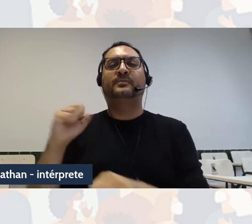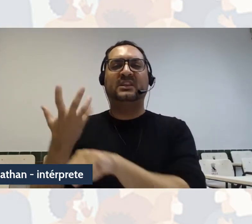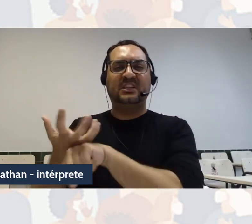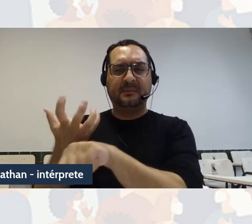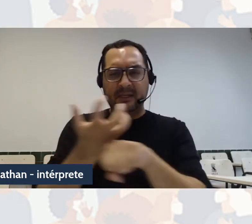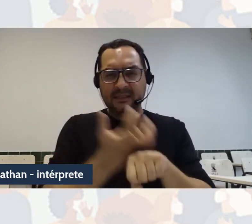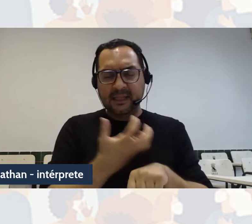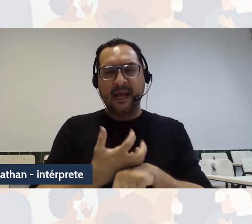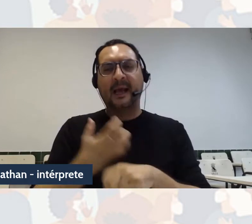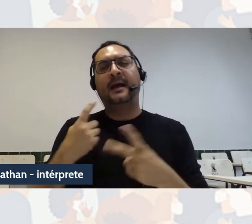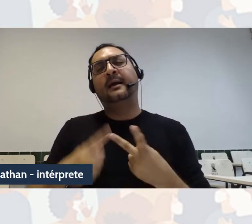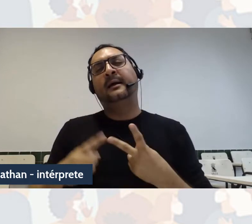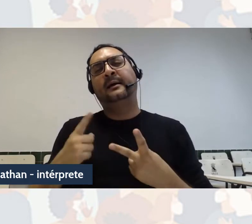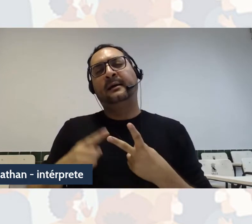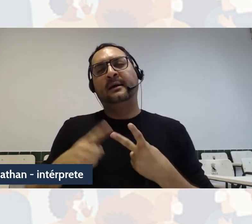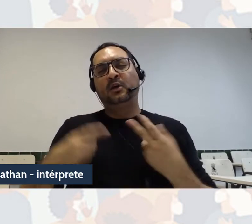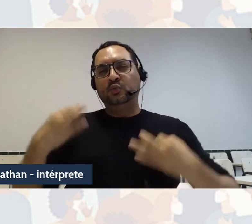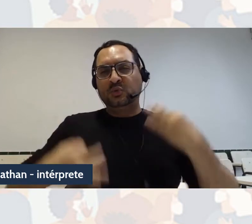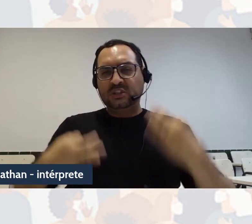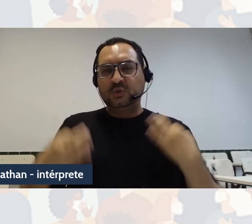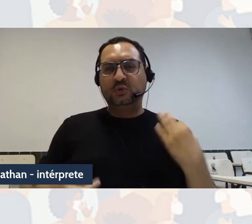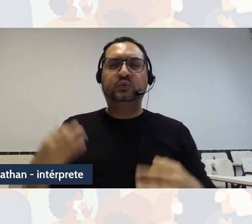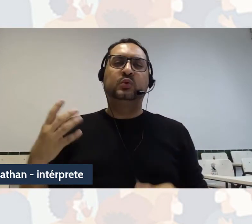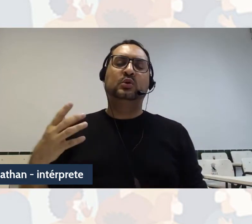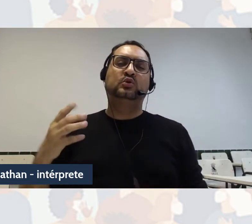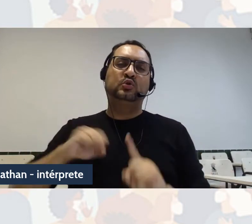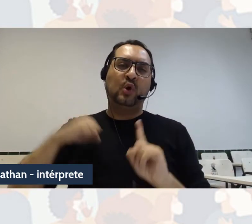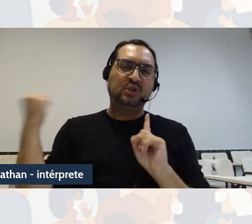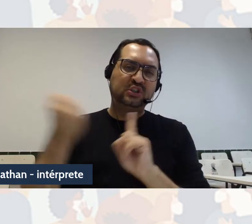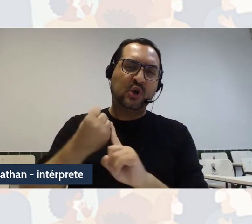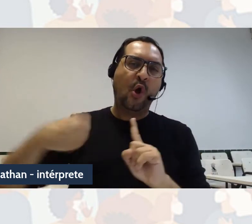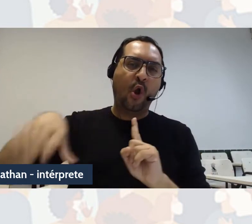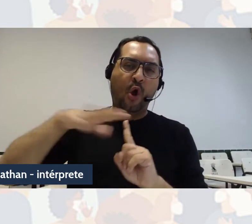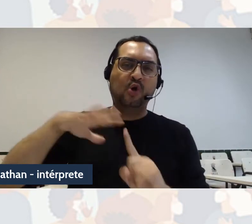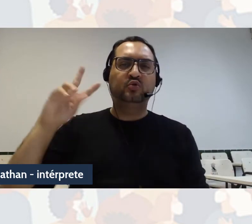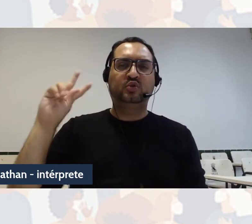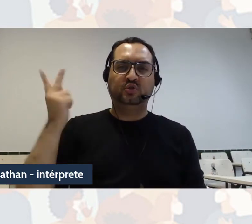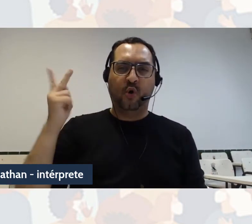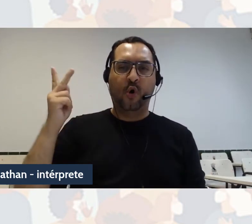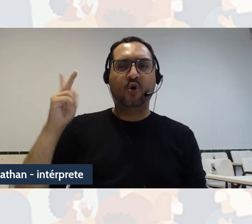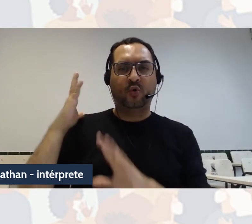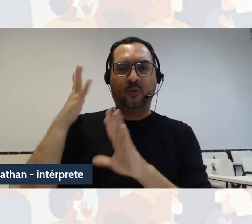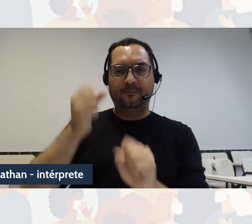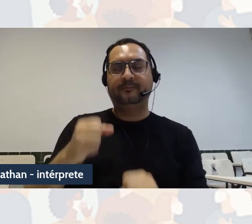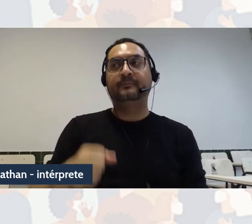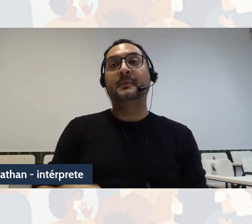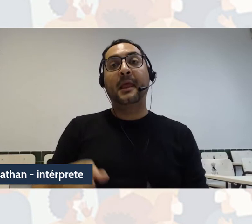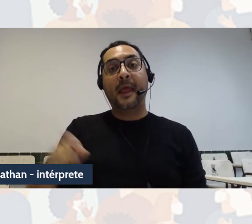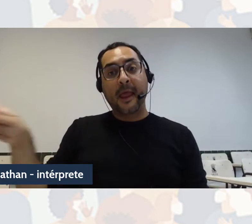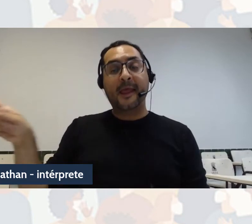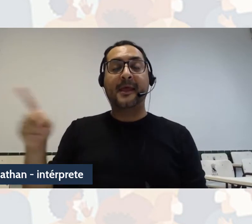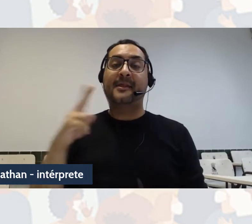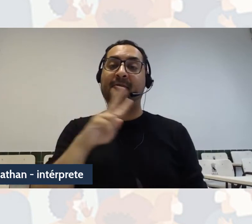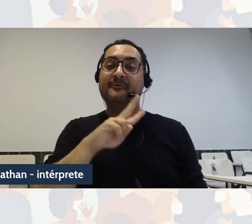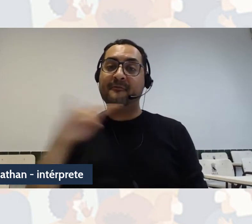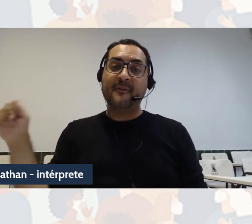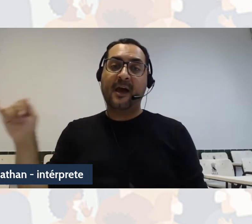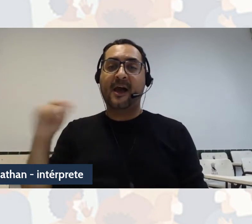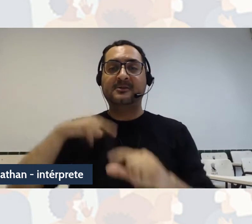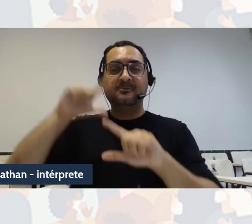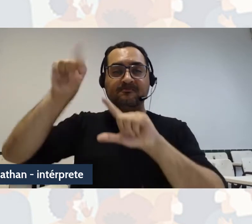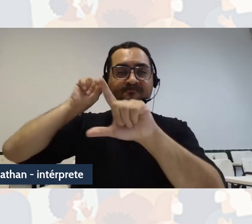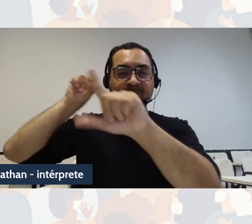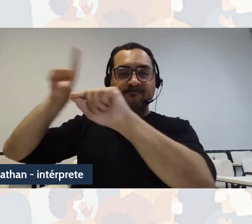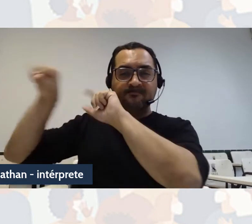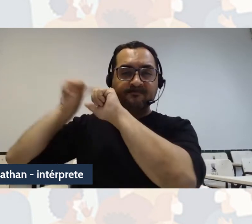filosófico e histórico. E ele vai estabelecer aí, né, três epistemes ocidentais, que